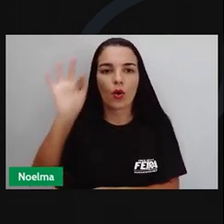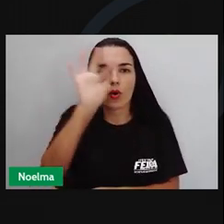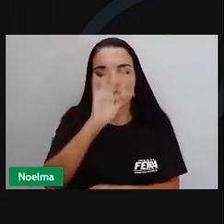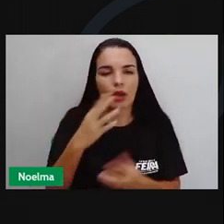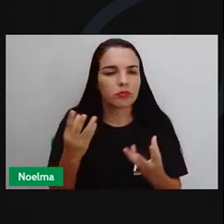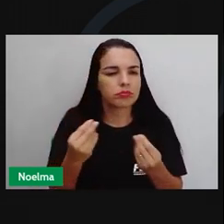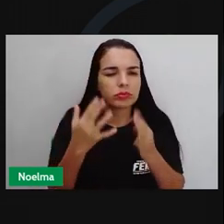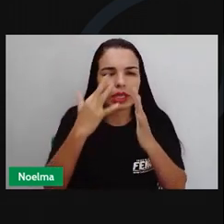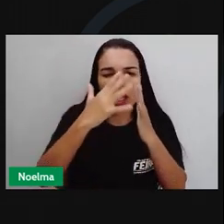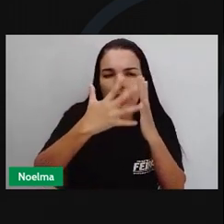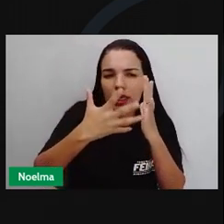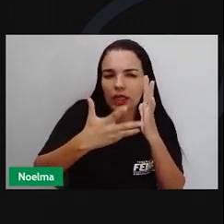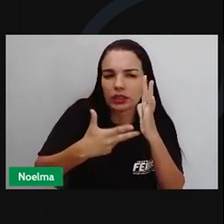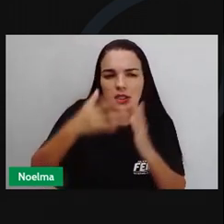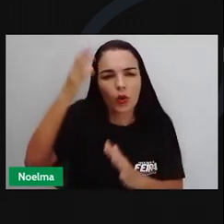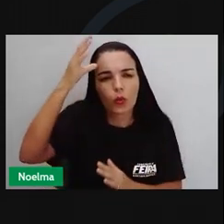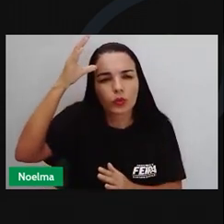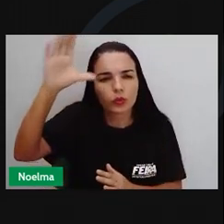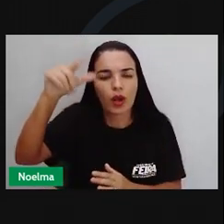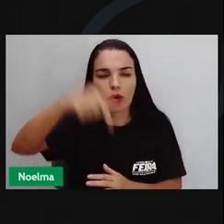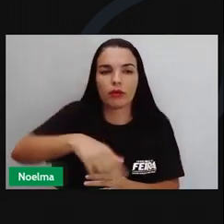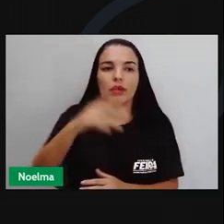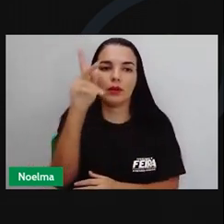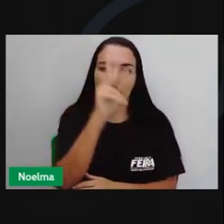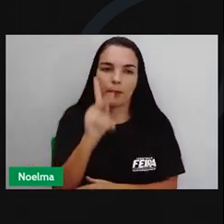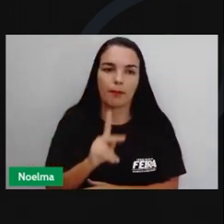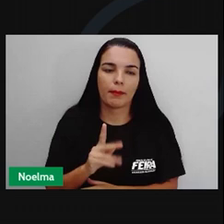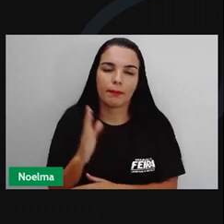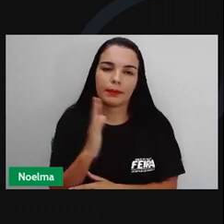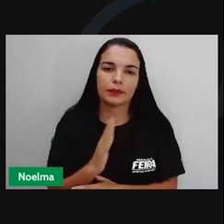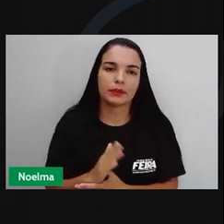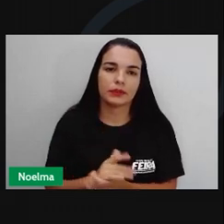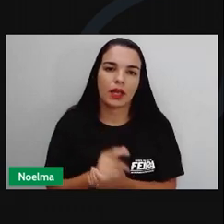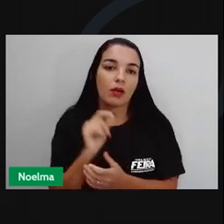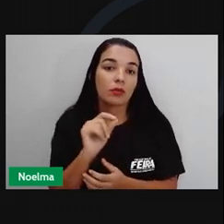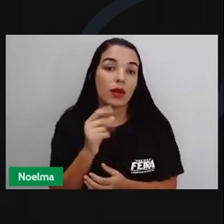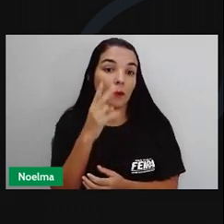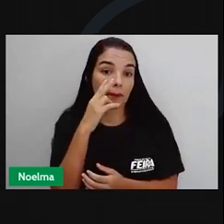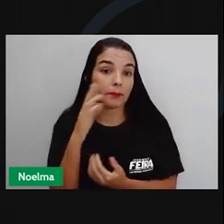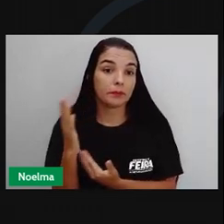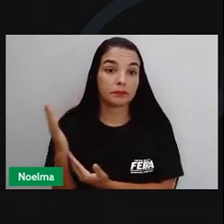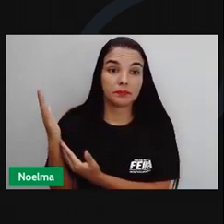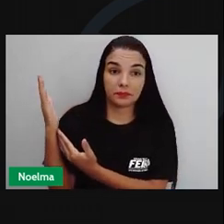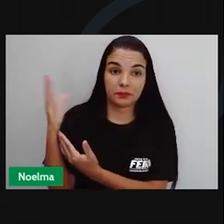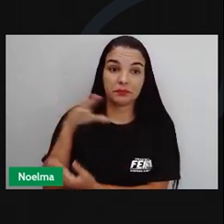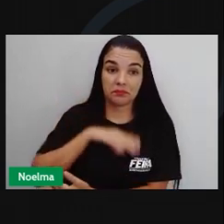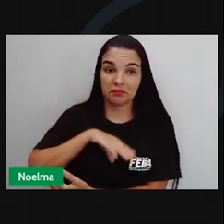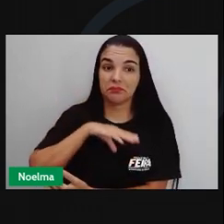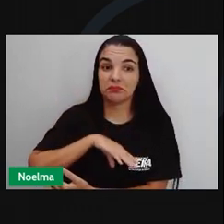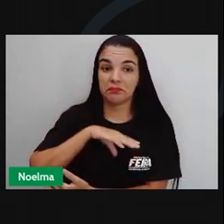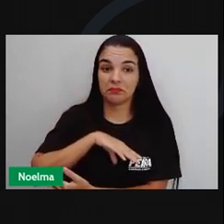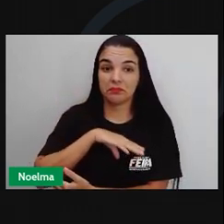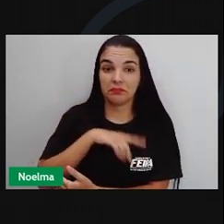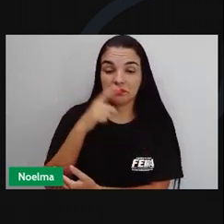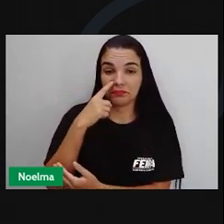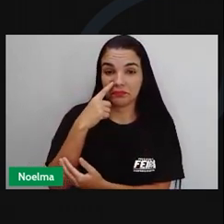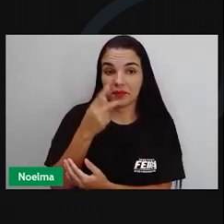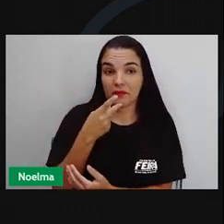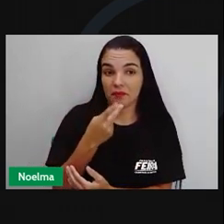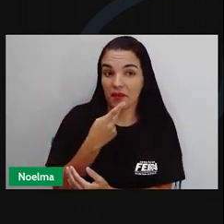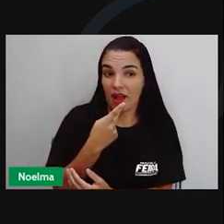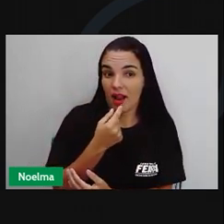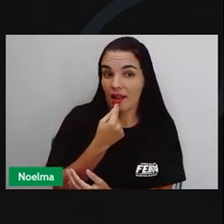características culturais do nosso país. Dos colonizadores portugueses herdamos a língua falada em nosso país, o